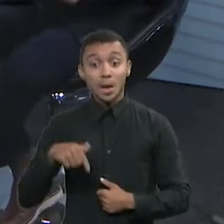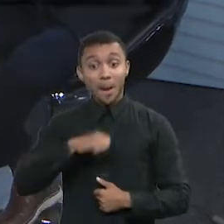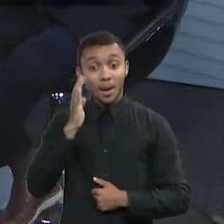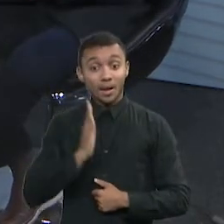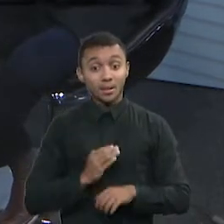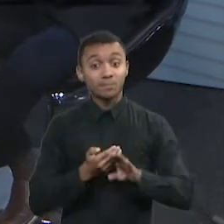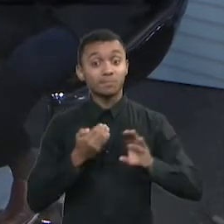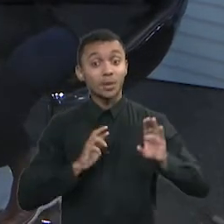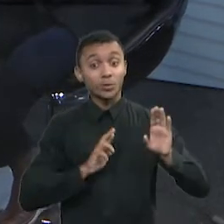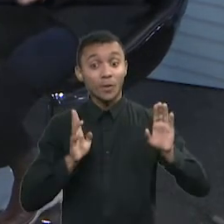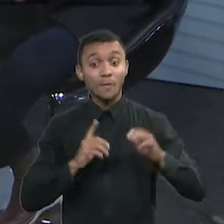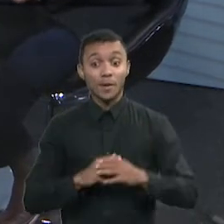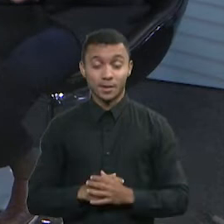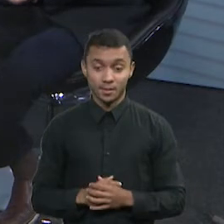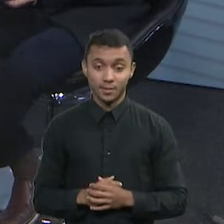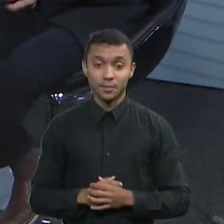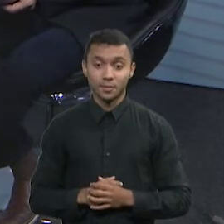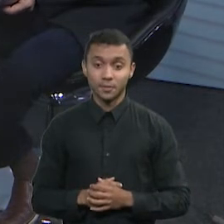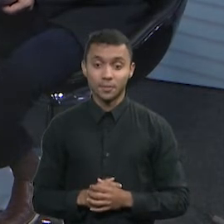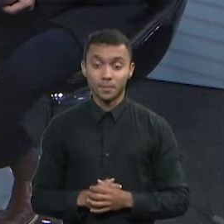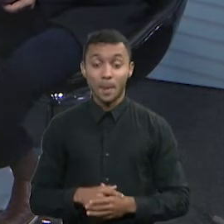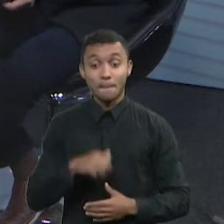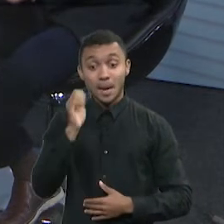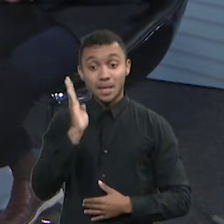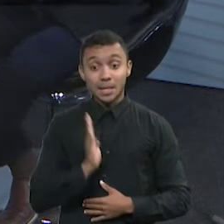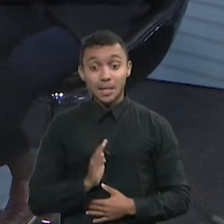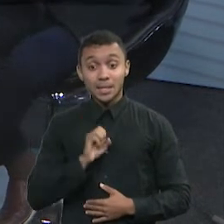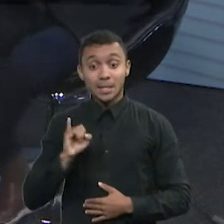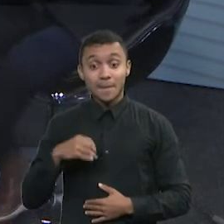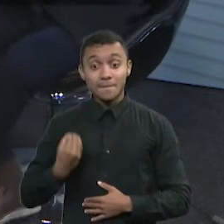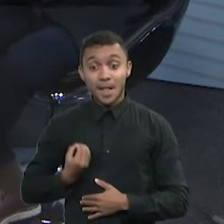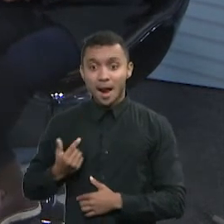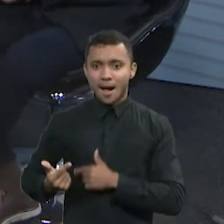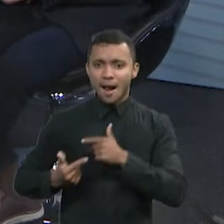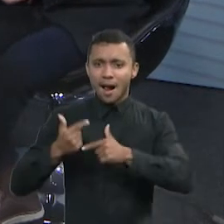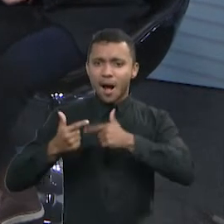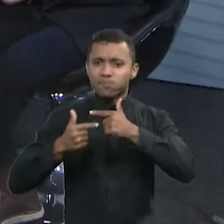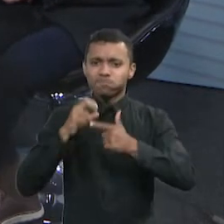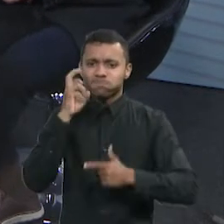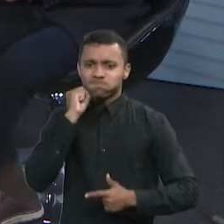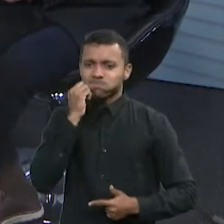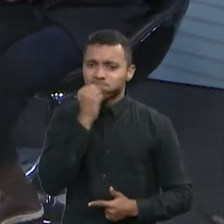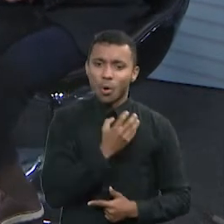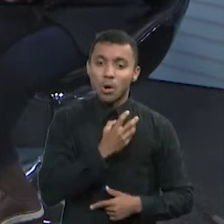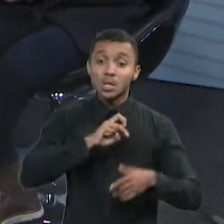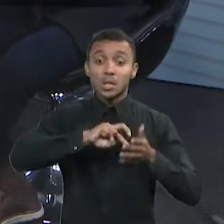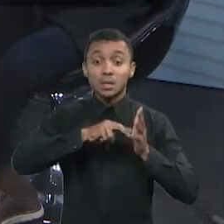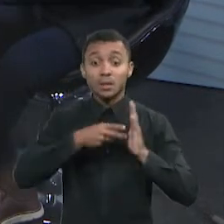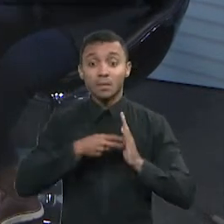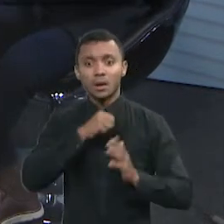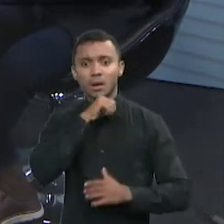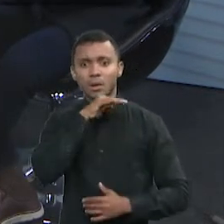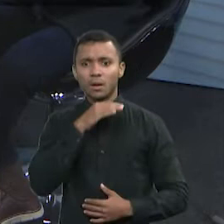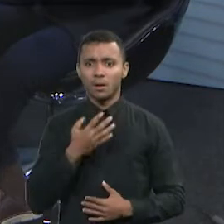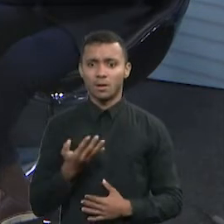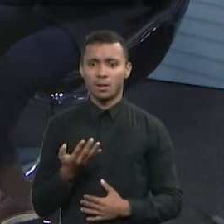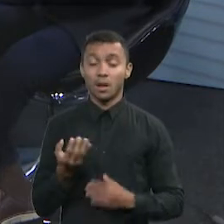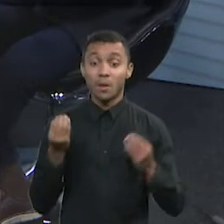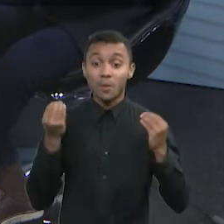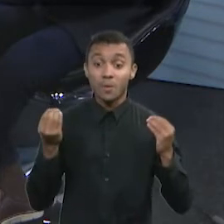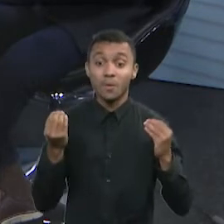Brasil, não. O Tom Joguinho tem essa frase. No Brasil, ter sucesso é pecado. É um absurdo. É um absurdo. Infelizmente,